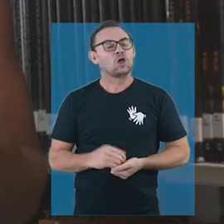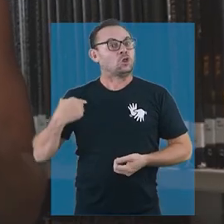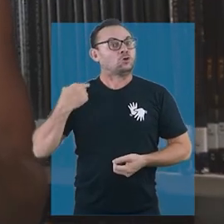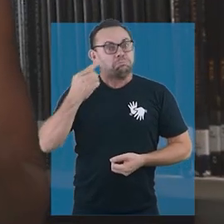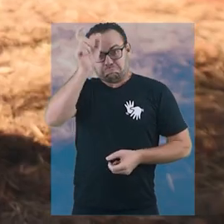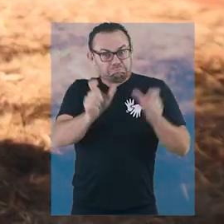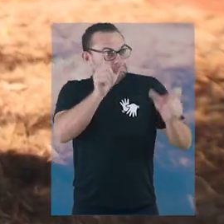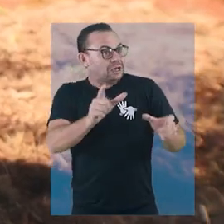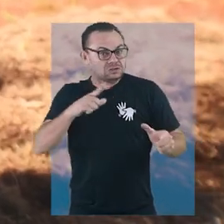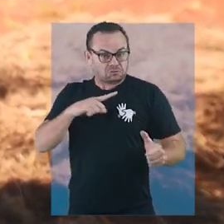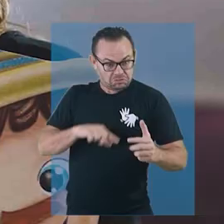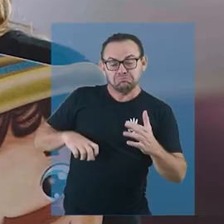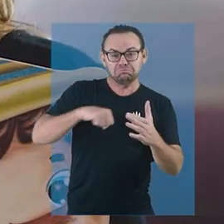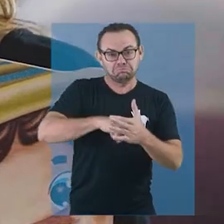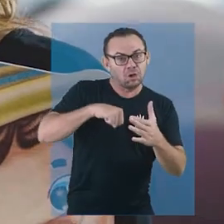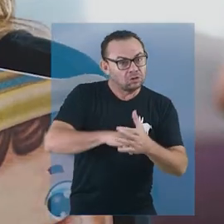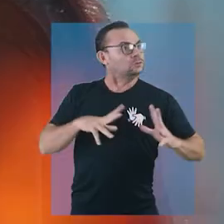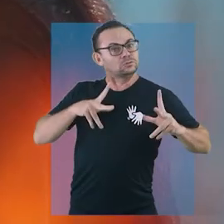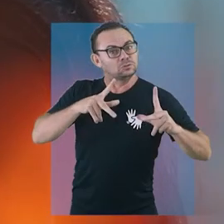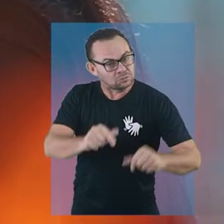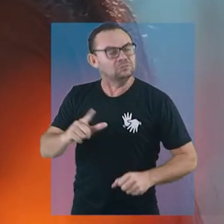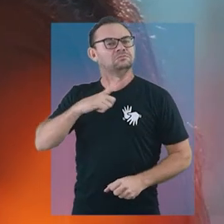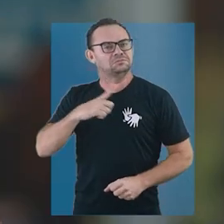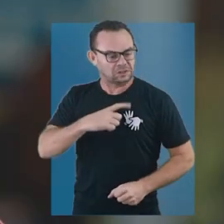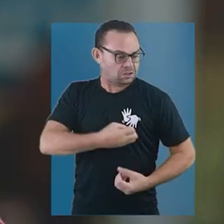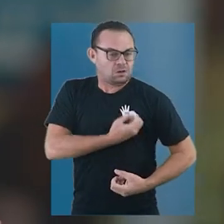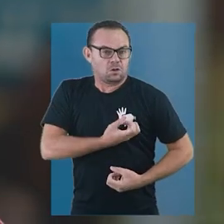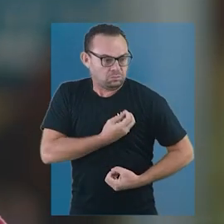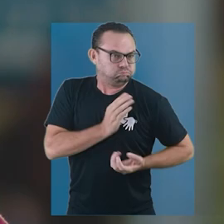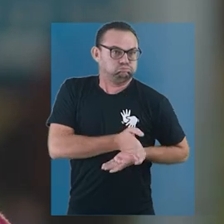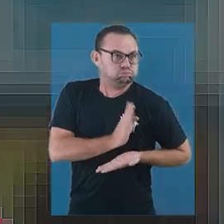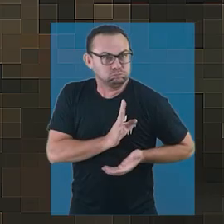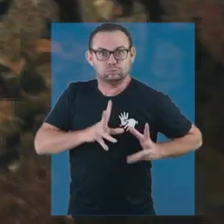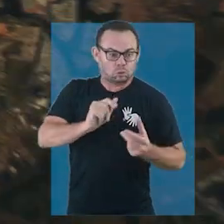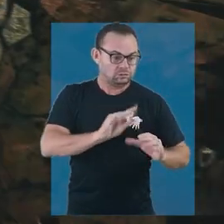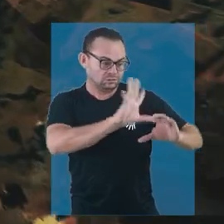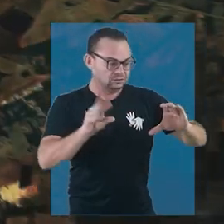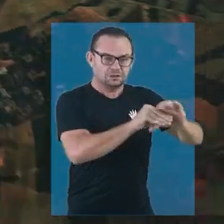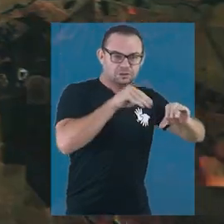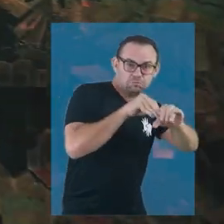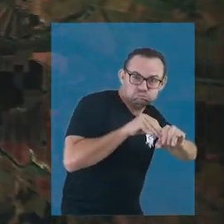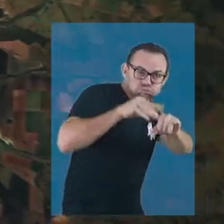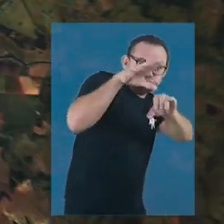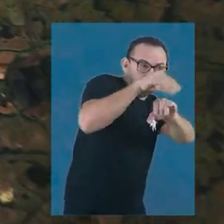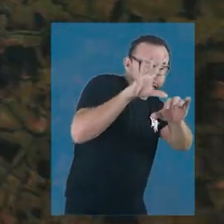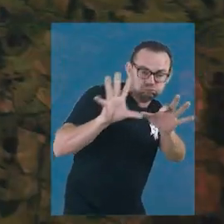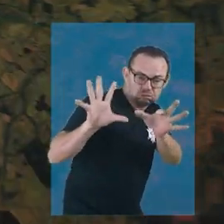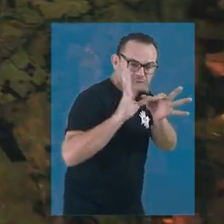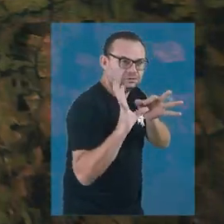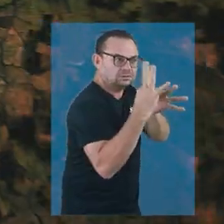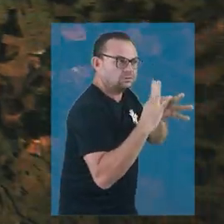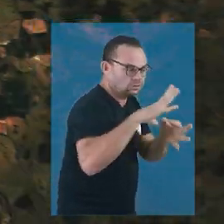frente. Gente engajada, com mente aberta e coração pulsante, para conectar o centro-oeste brasileiro